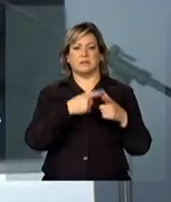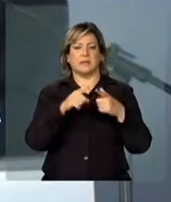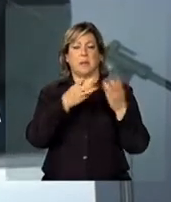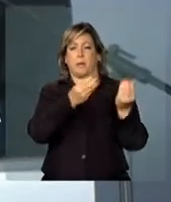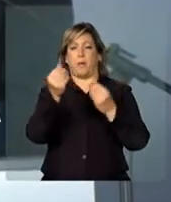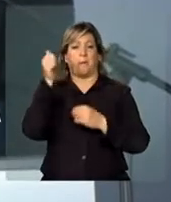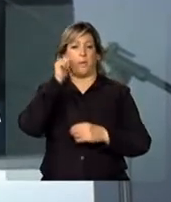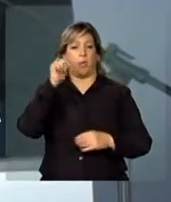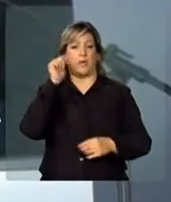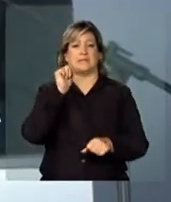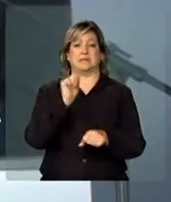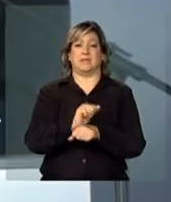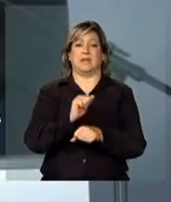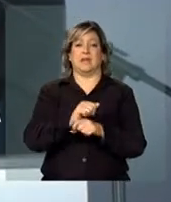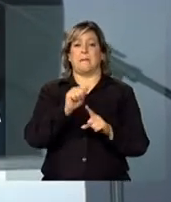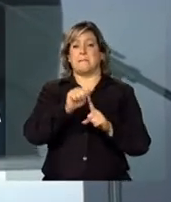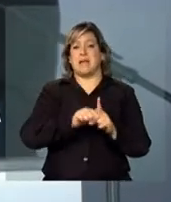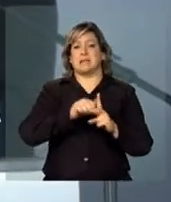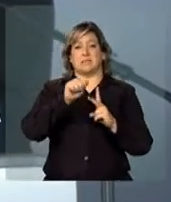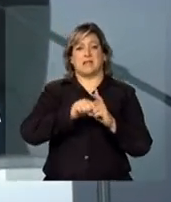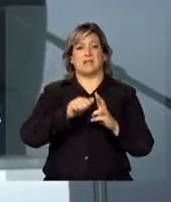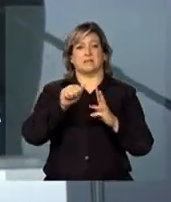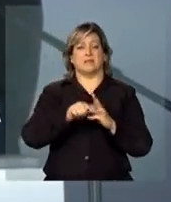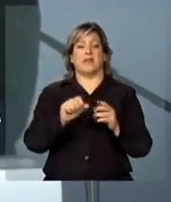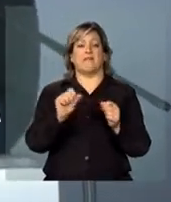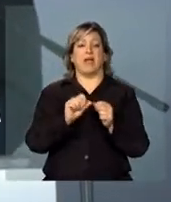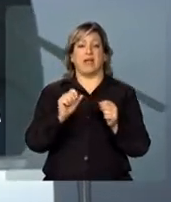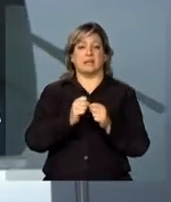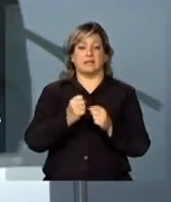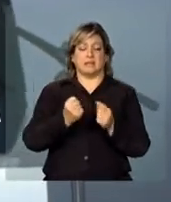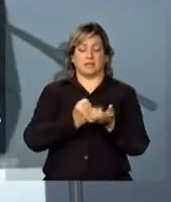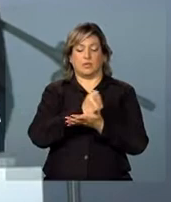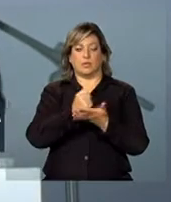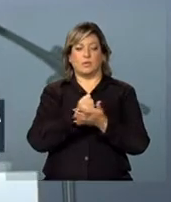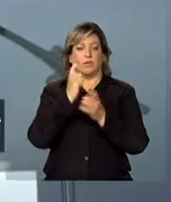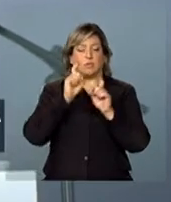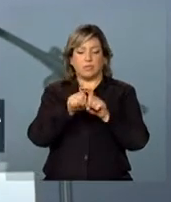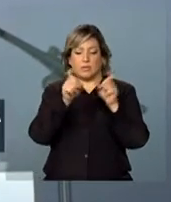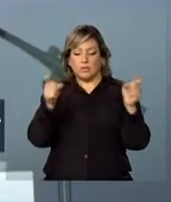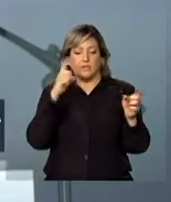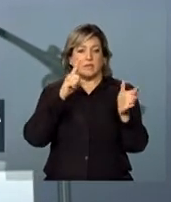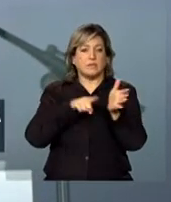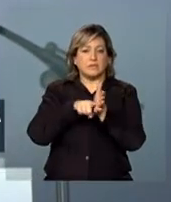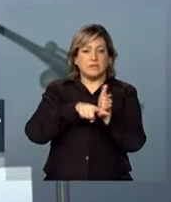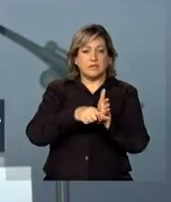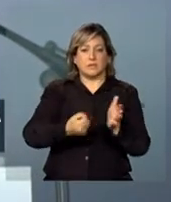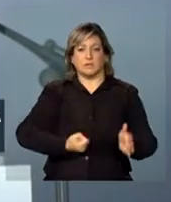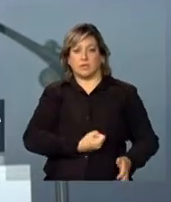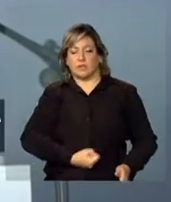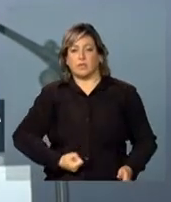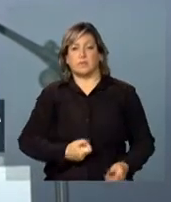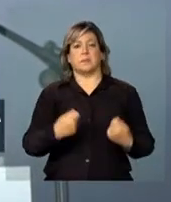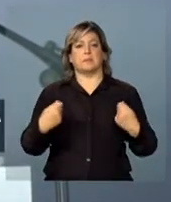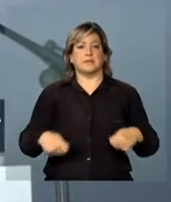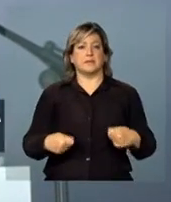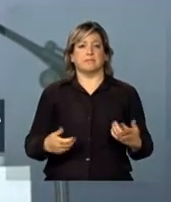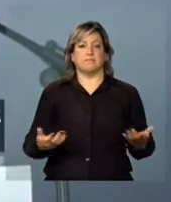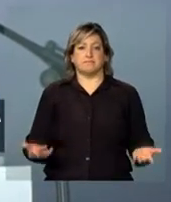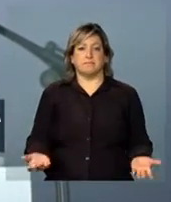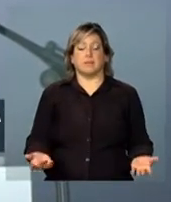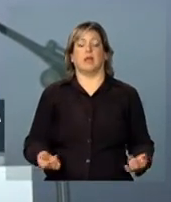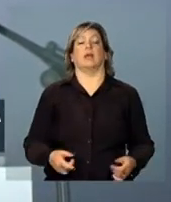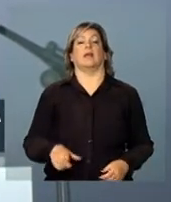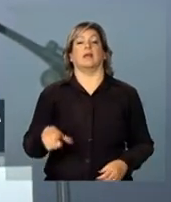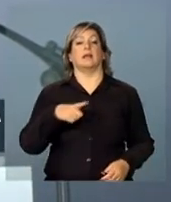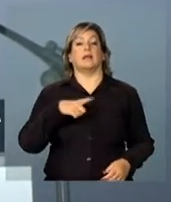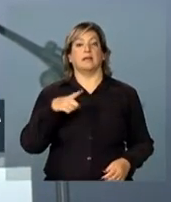mulheres esperando meses para fazer um ultrassom vaginal, um ultrassom que é importante para o cuidado da saúde das mulheres. Então,